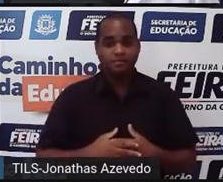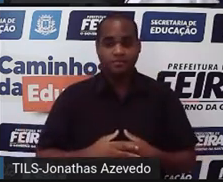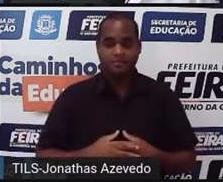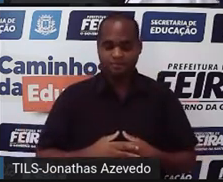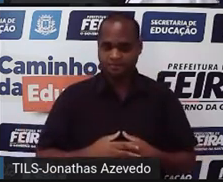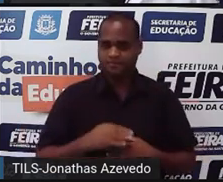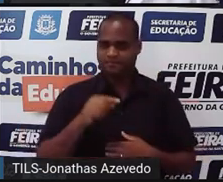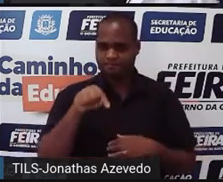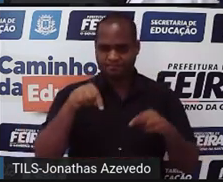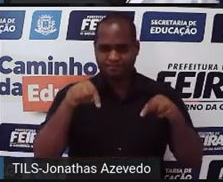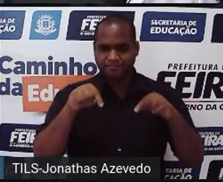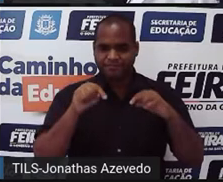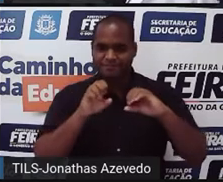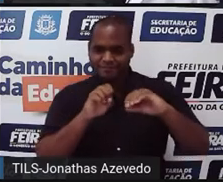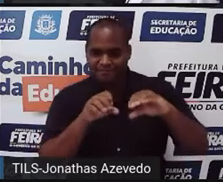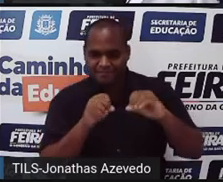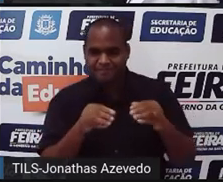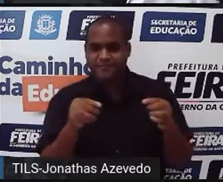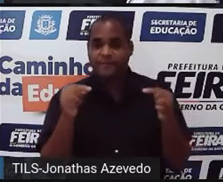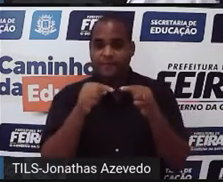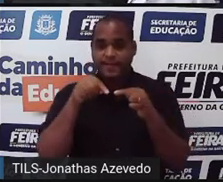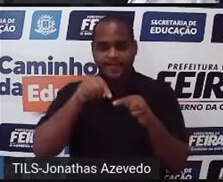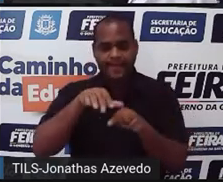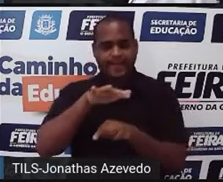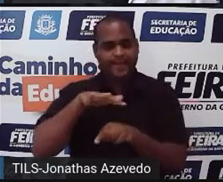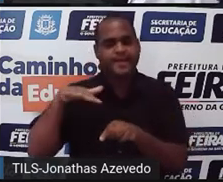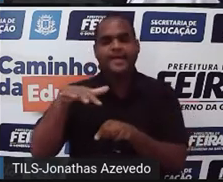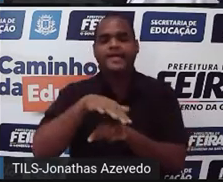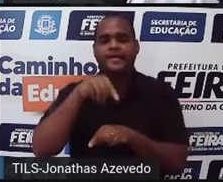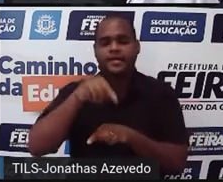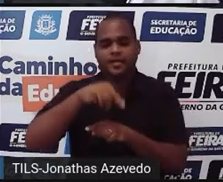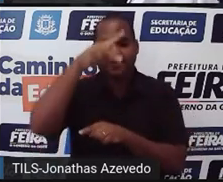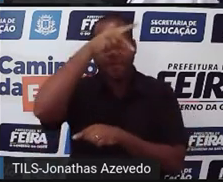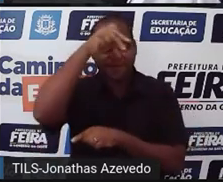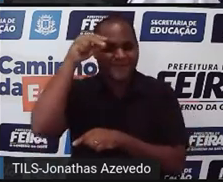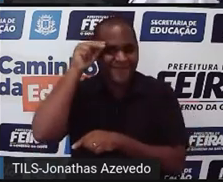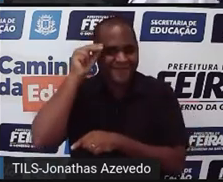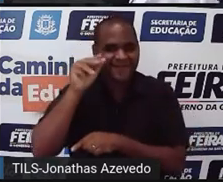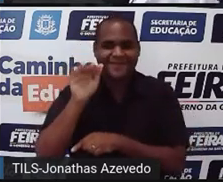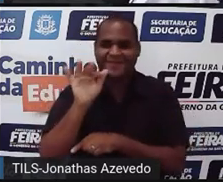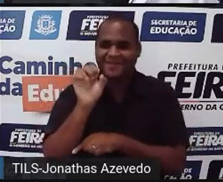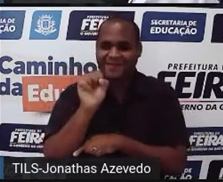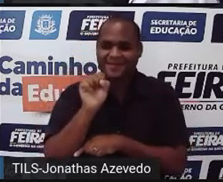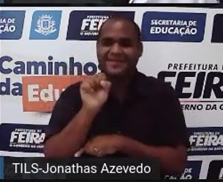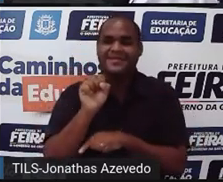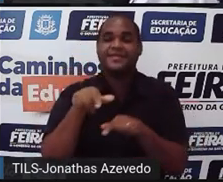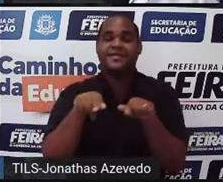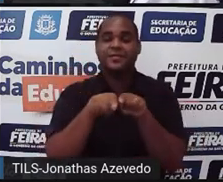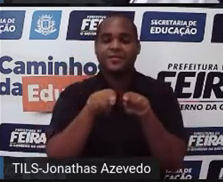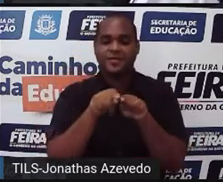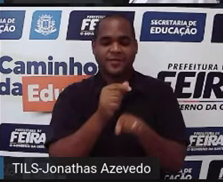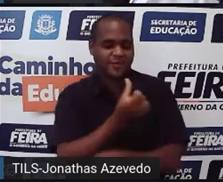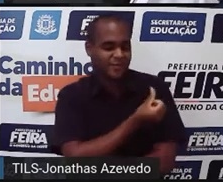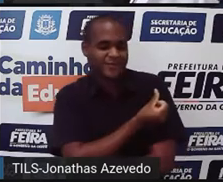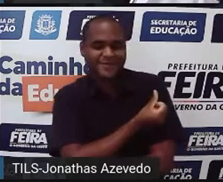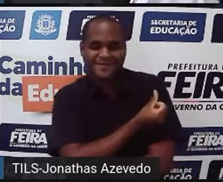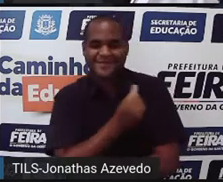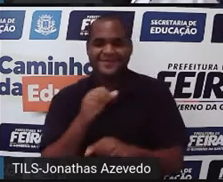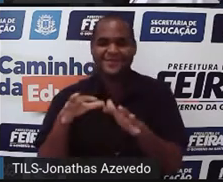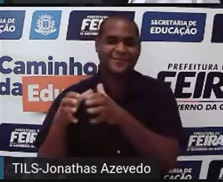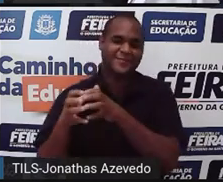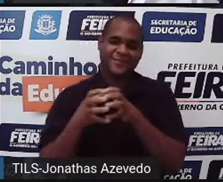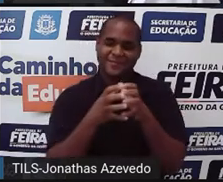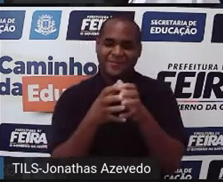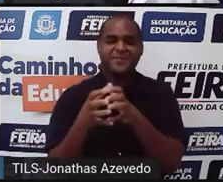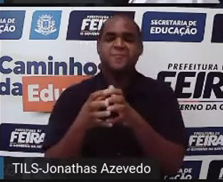aula é para você que é estudante da nossa rede municipal de ensino das turminhas de sexto ano, tá bom?